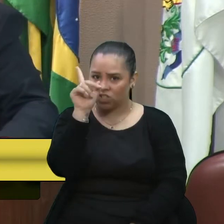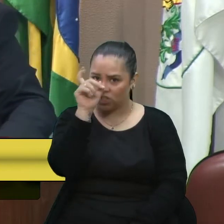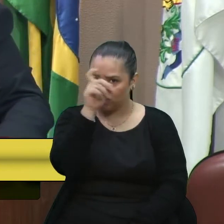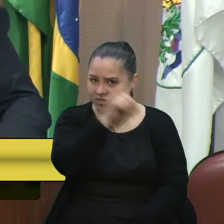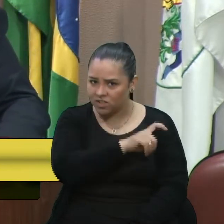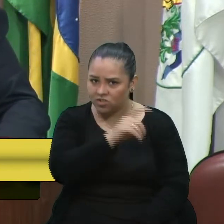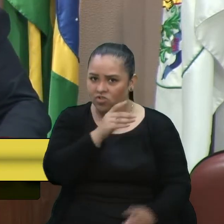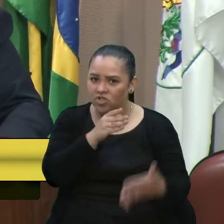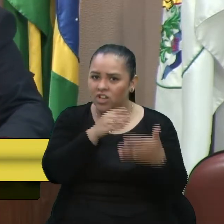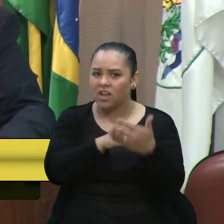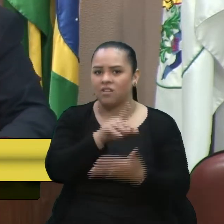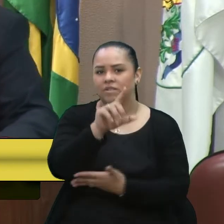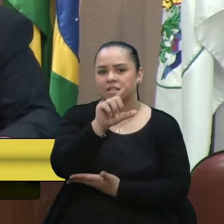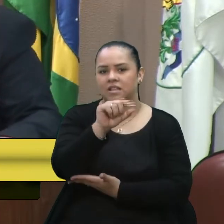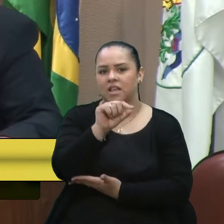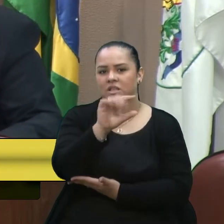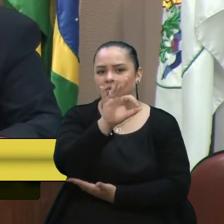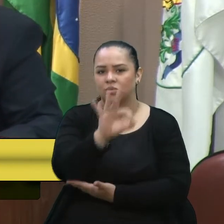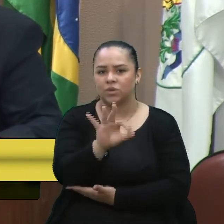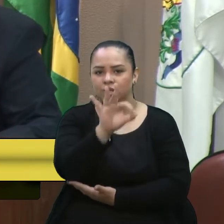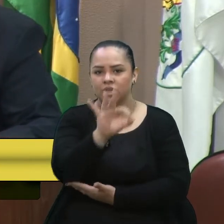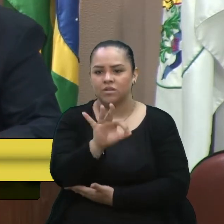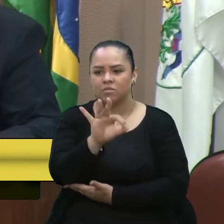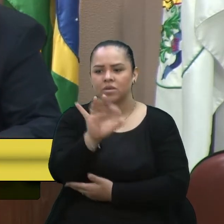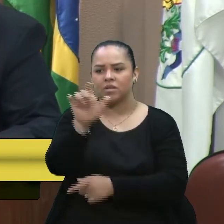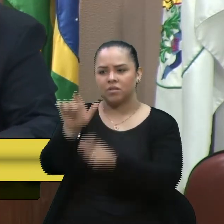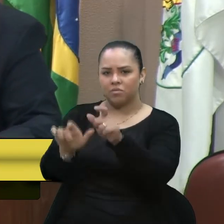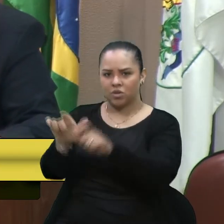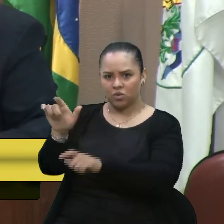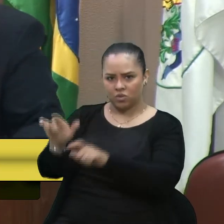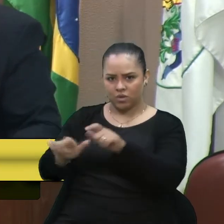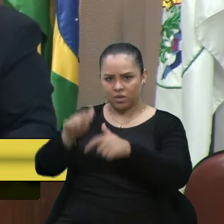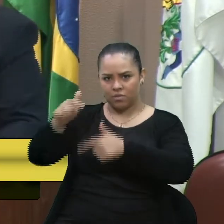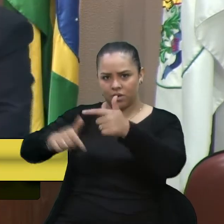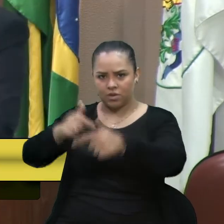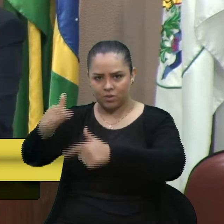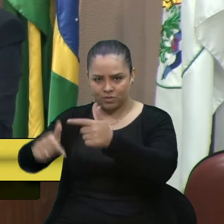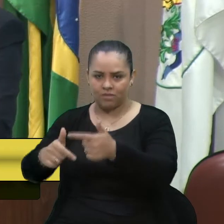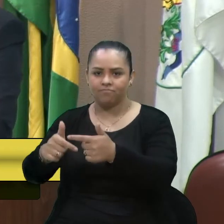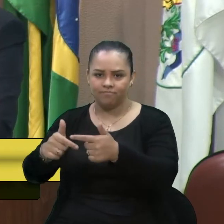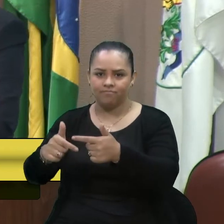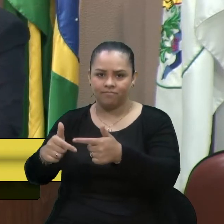10% para esses trabalhadores. E daí,